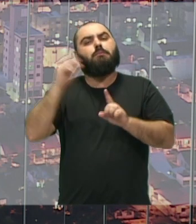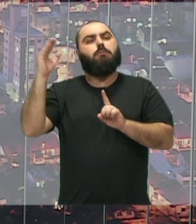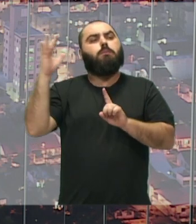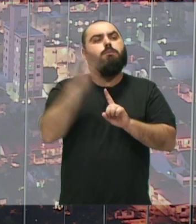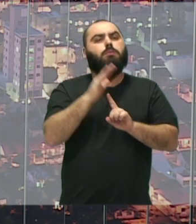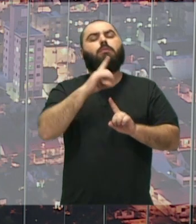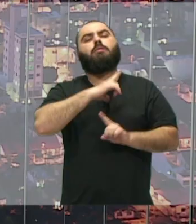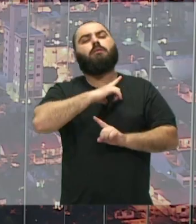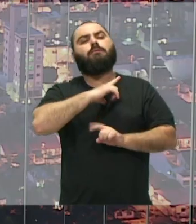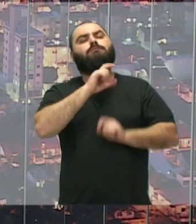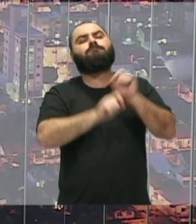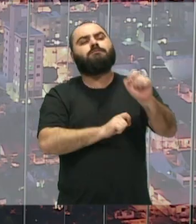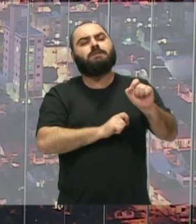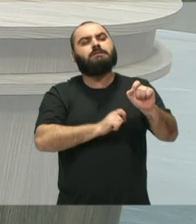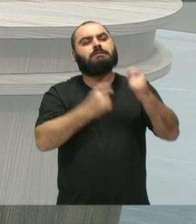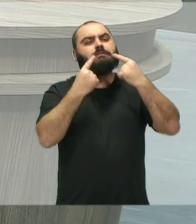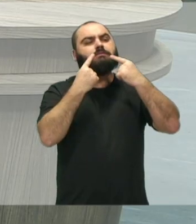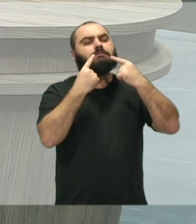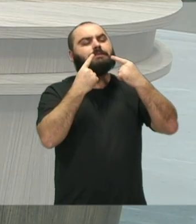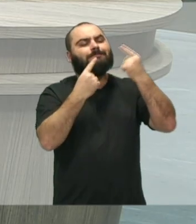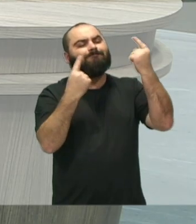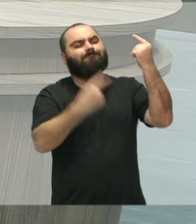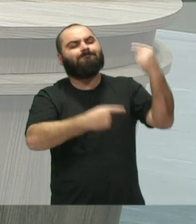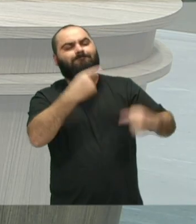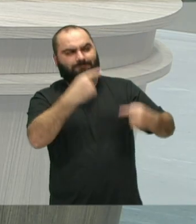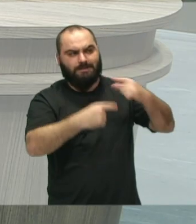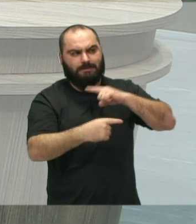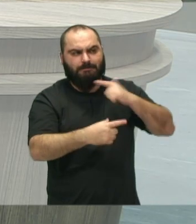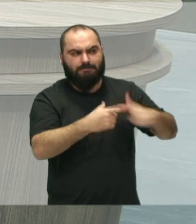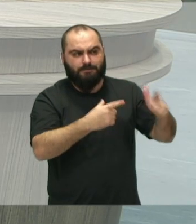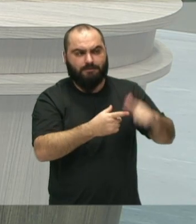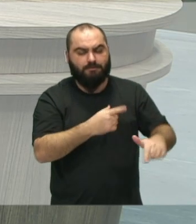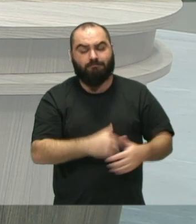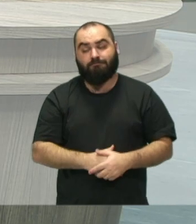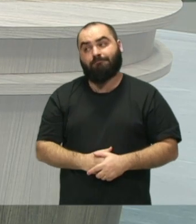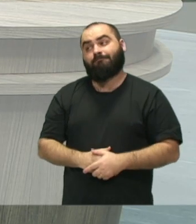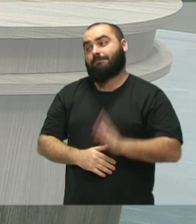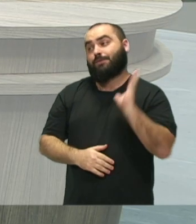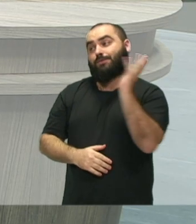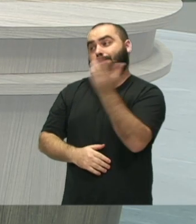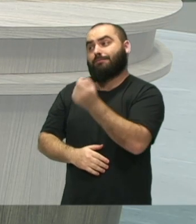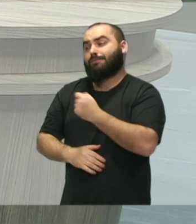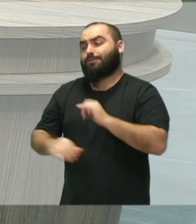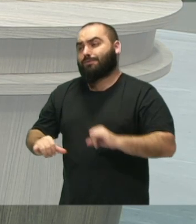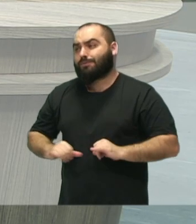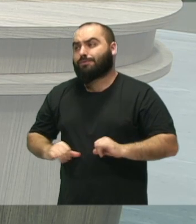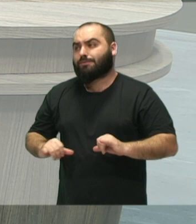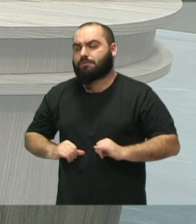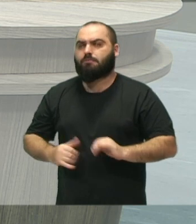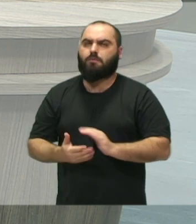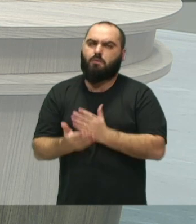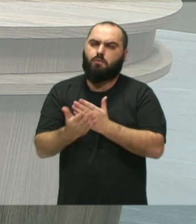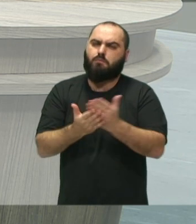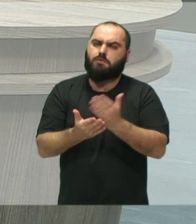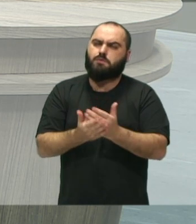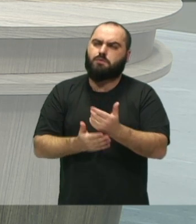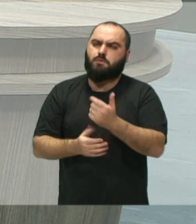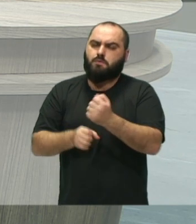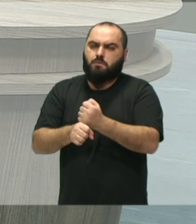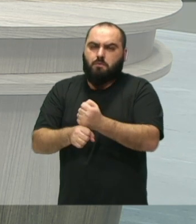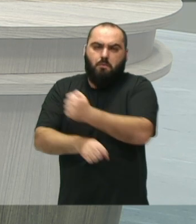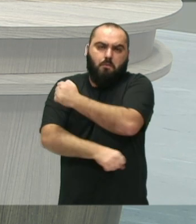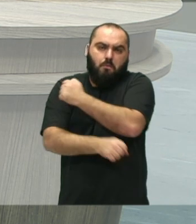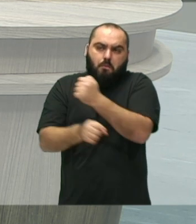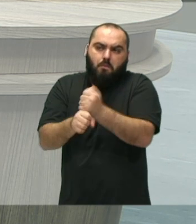que os desafios foram superados? Bom, a pandemia pegou todo mundo meio de surpresa, né, a gente começou ali o ano de 2020 com as aulas